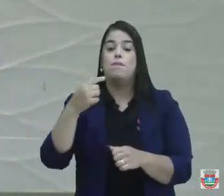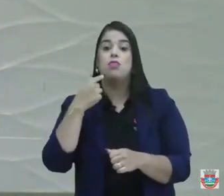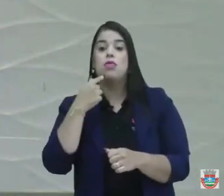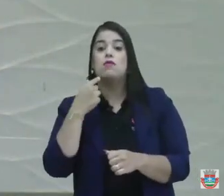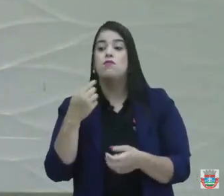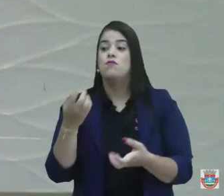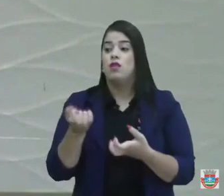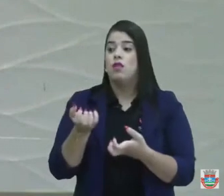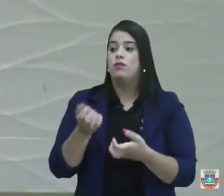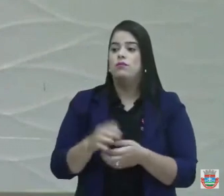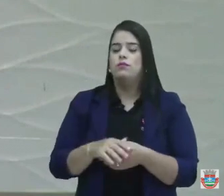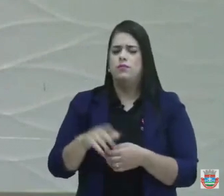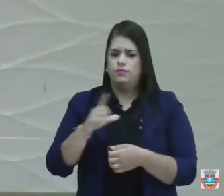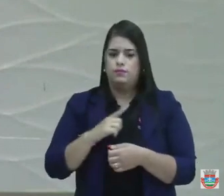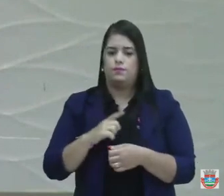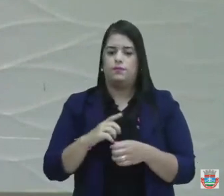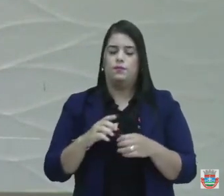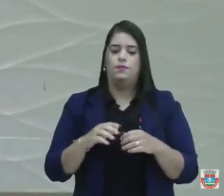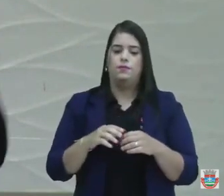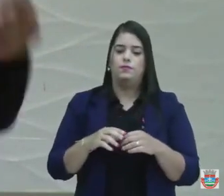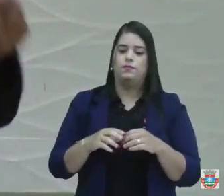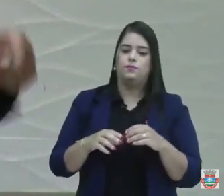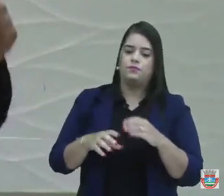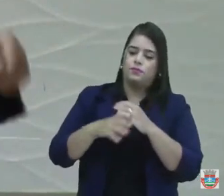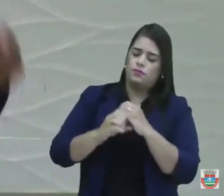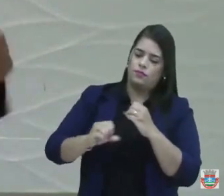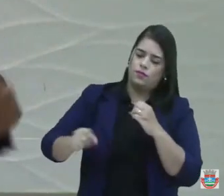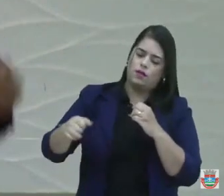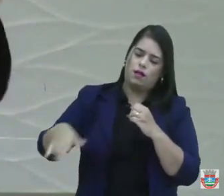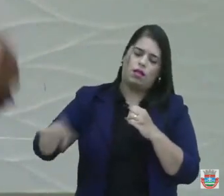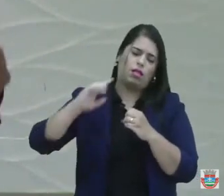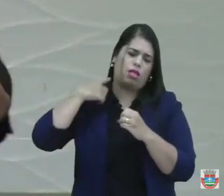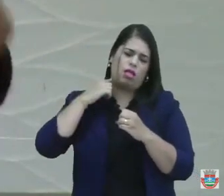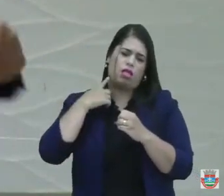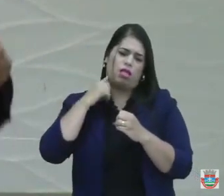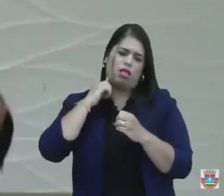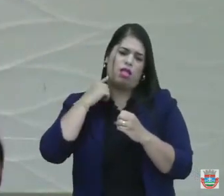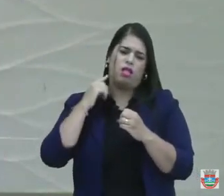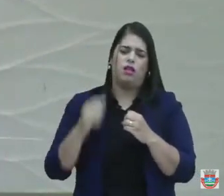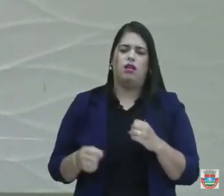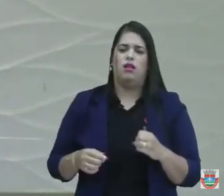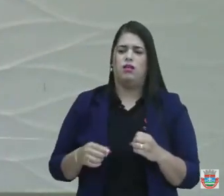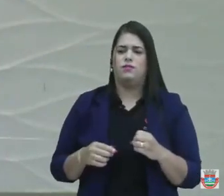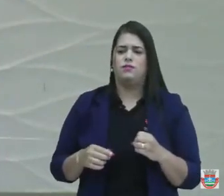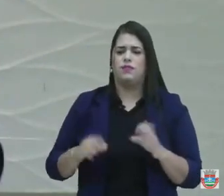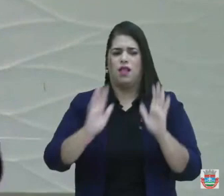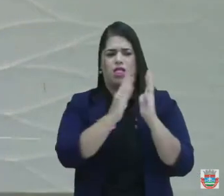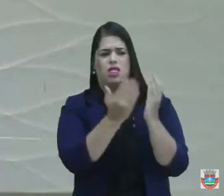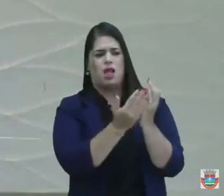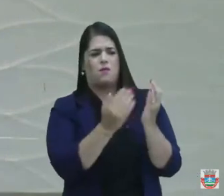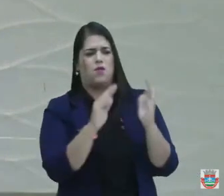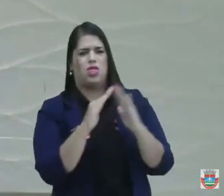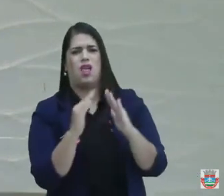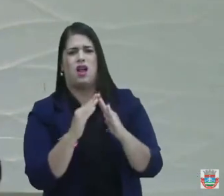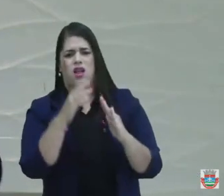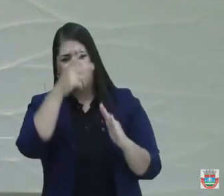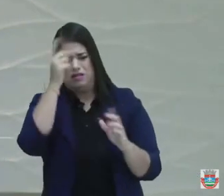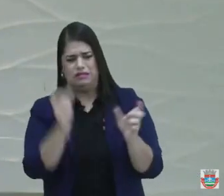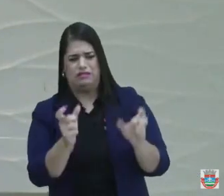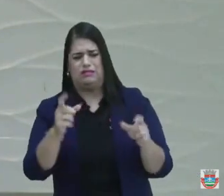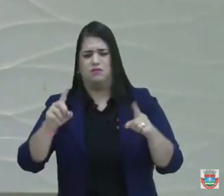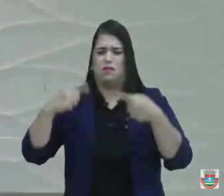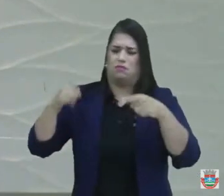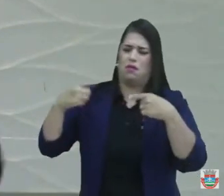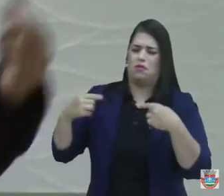sei que tem esgoto estourado em toda a cidade mas não pode ficar mais do que oito dias um esgoto estourado na porta de ninguém que quando se reclamava aqui se